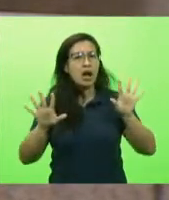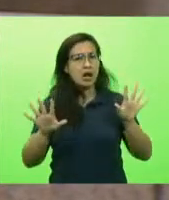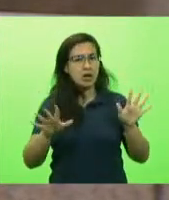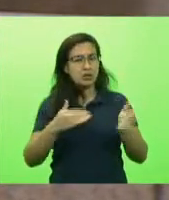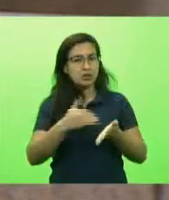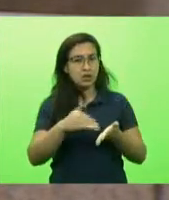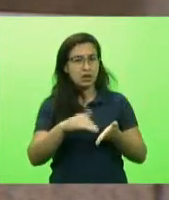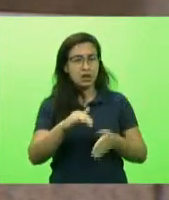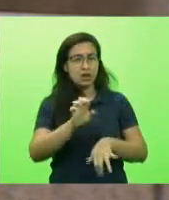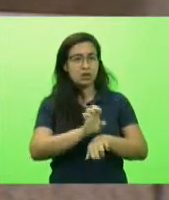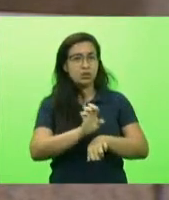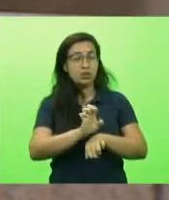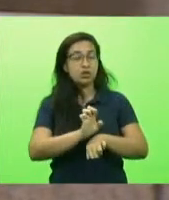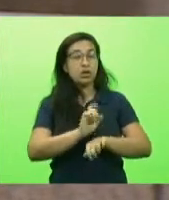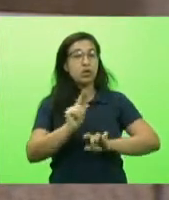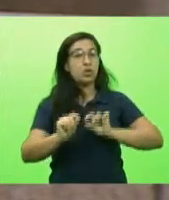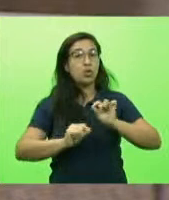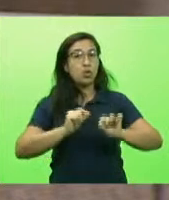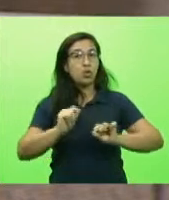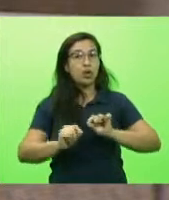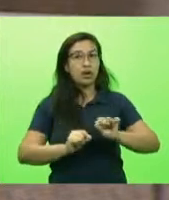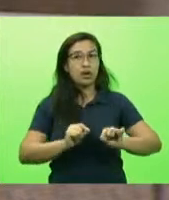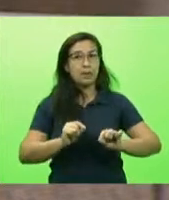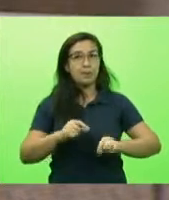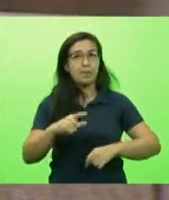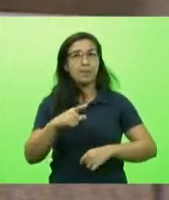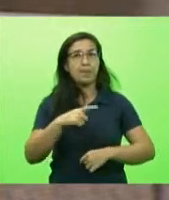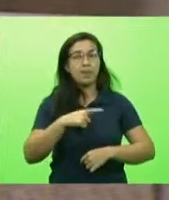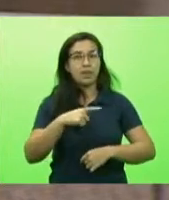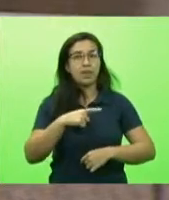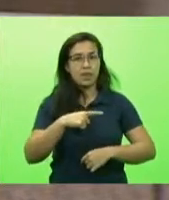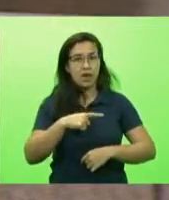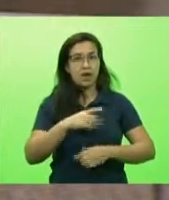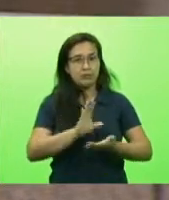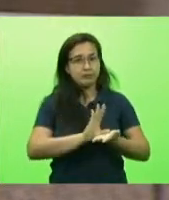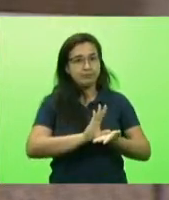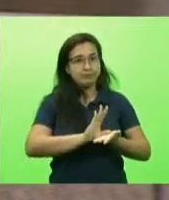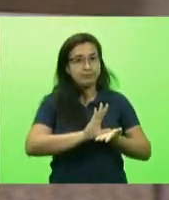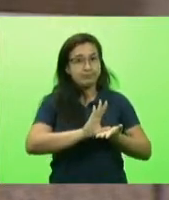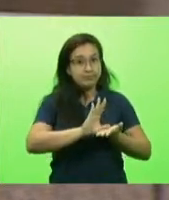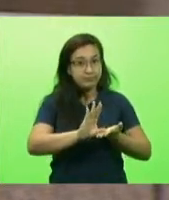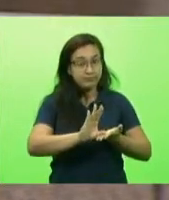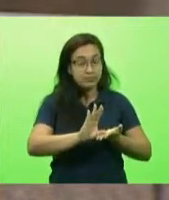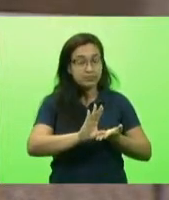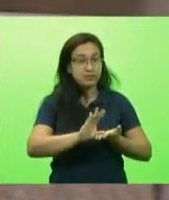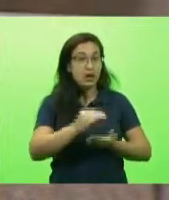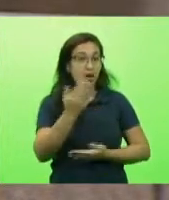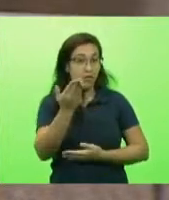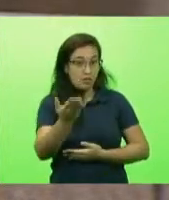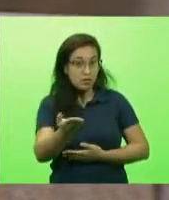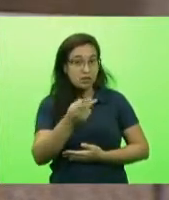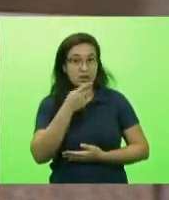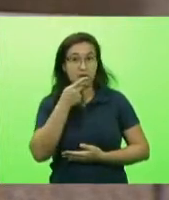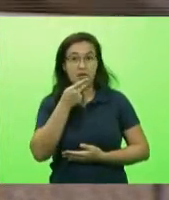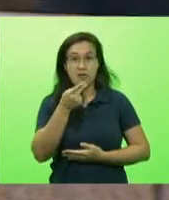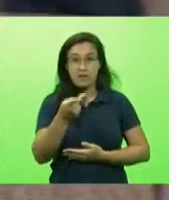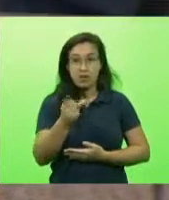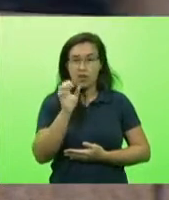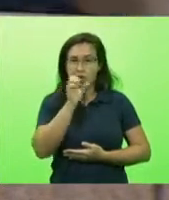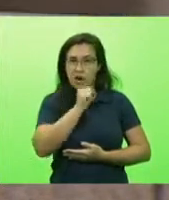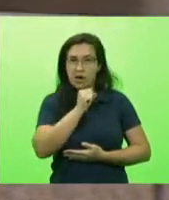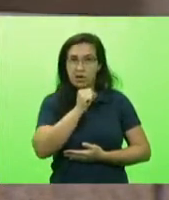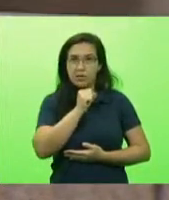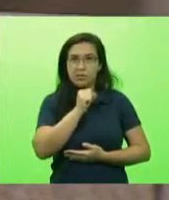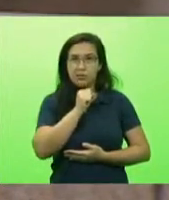estado de que havia um recurso e aí vossa excelência já citou ampassam rapidamente agora